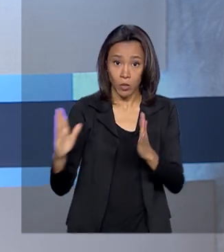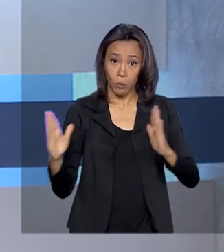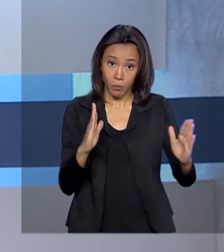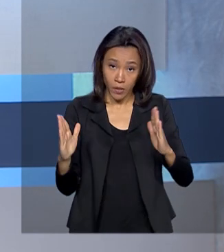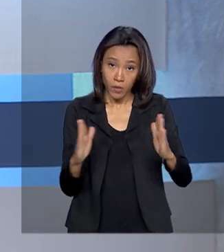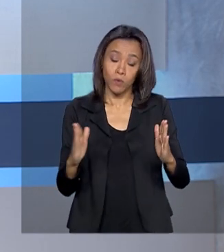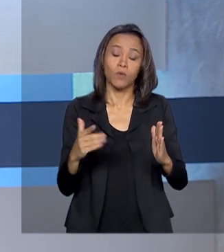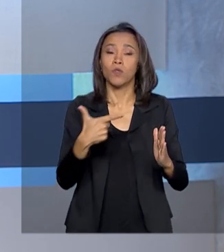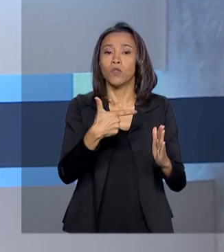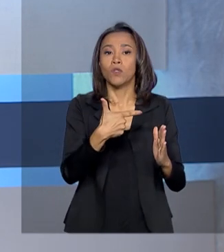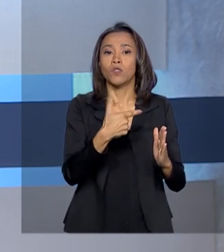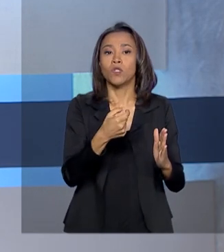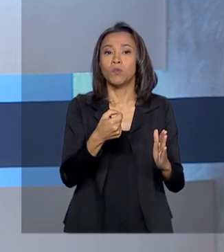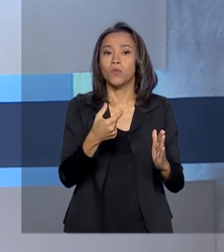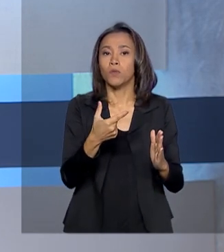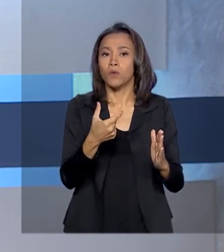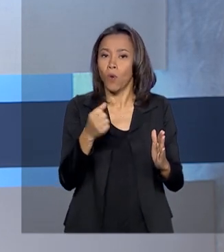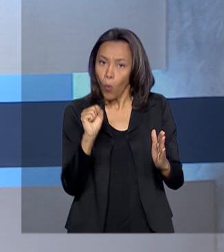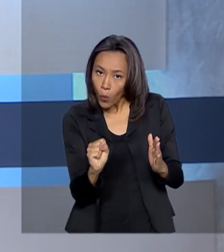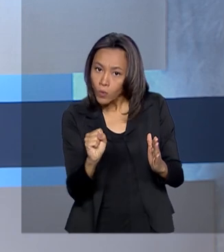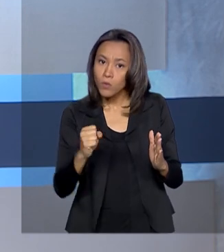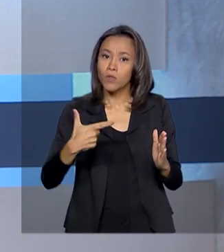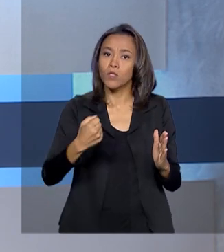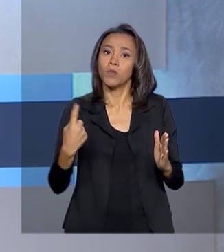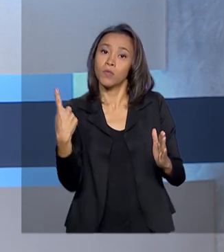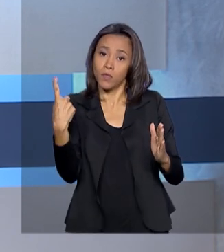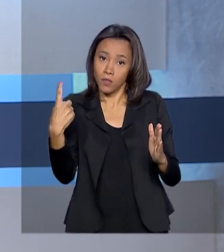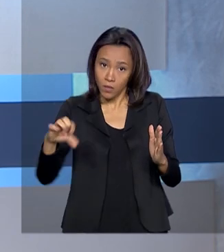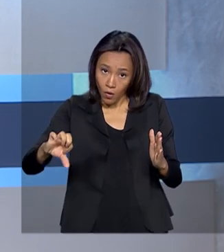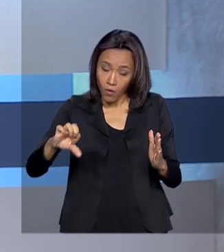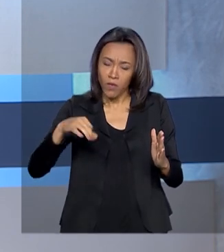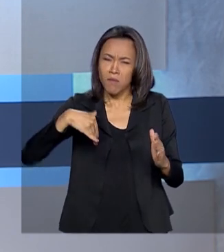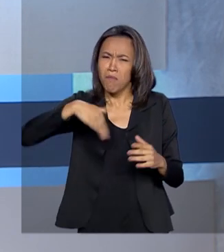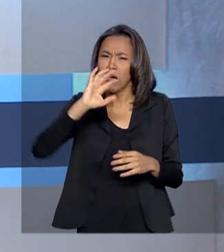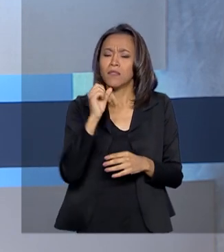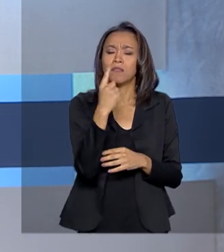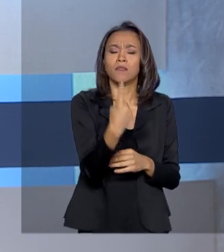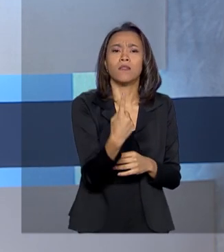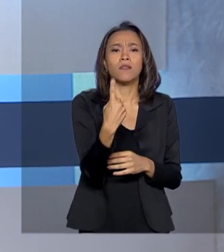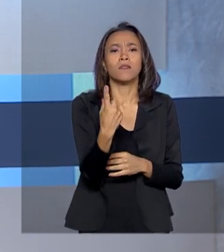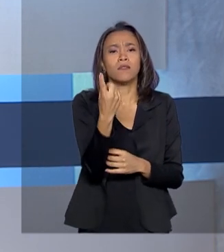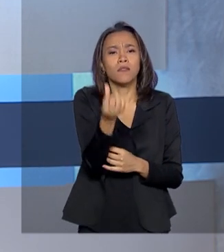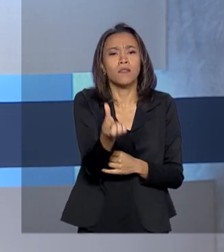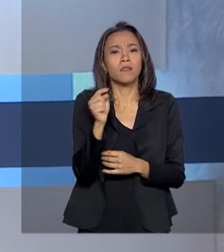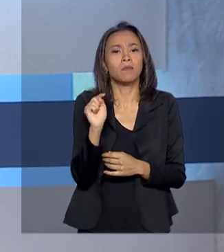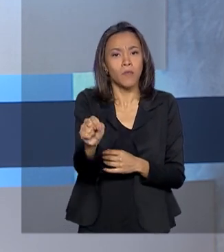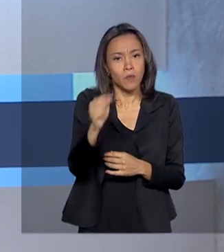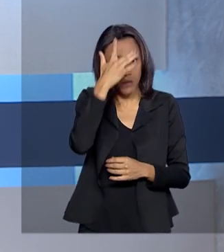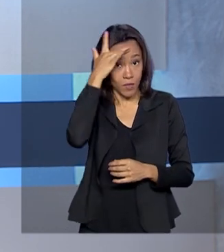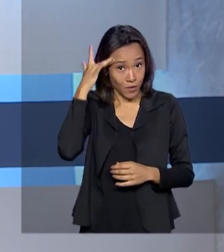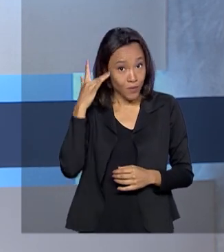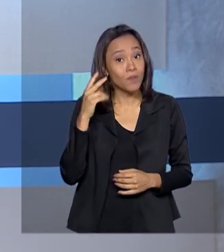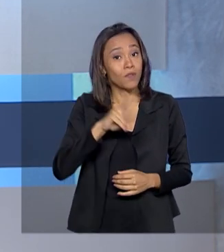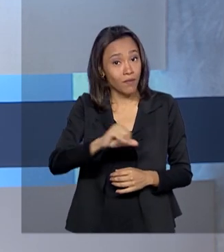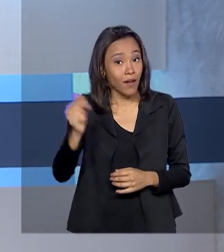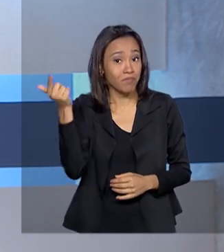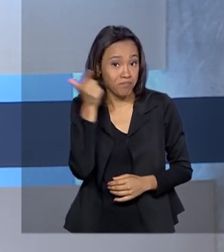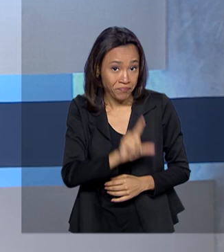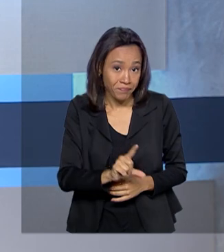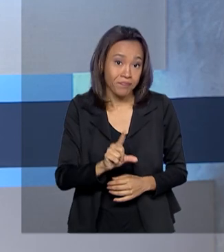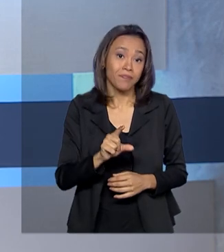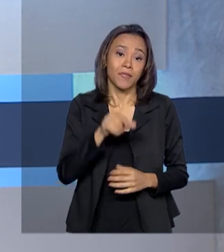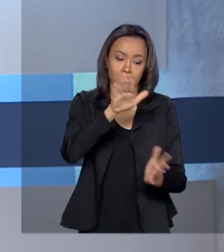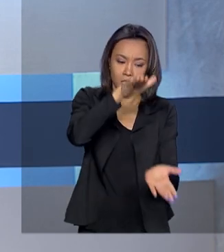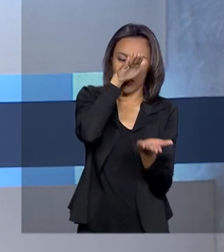de 2008 a 2019. São mais de 116 mil contribuintes beneficiados neste lote.